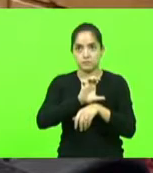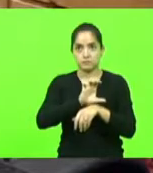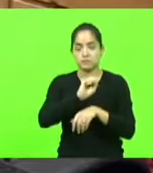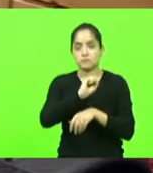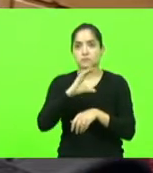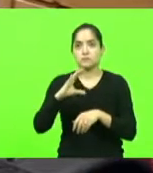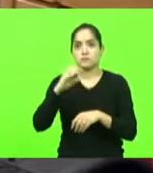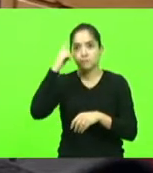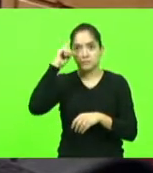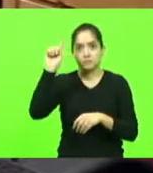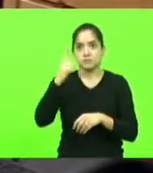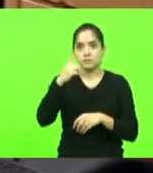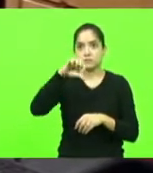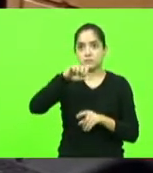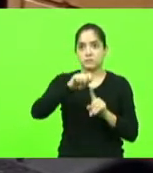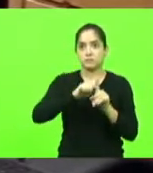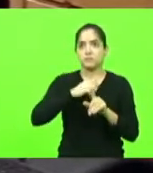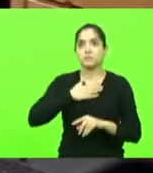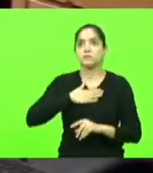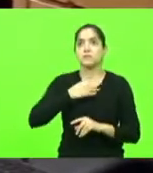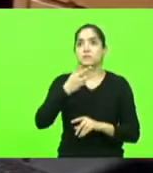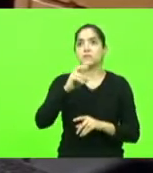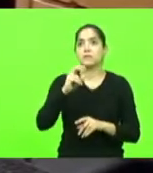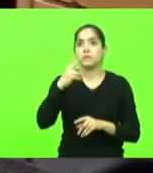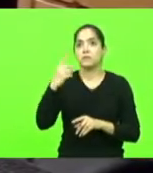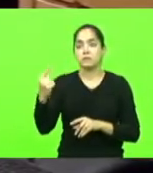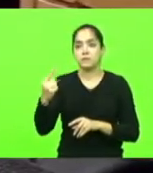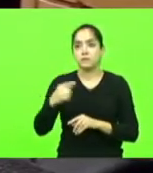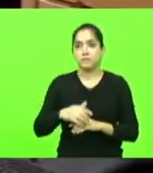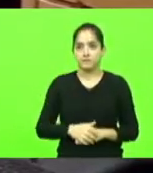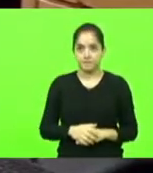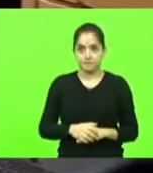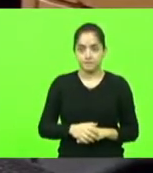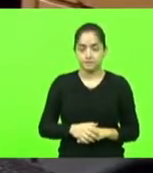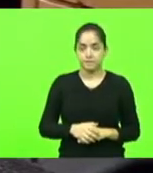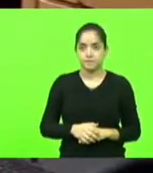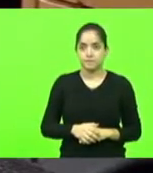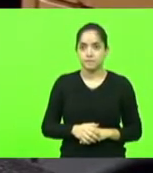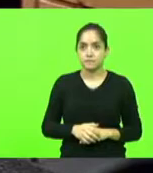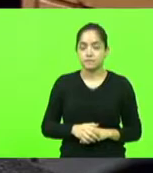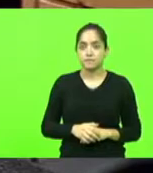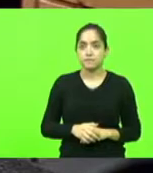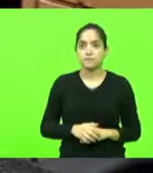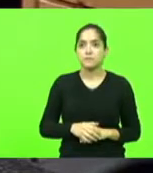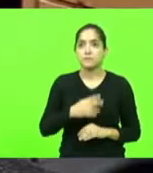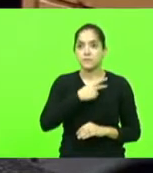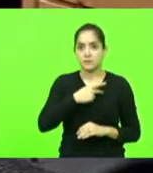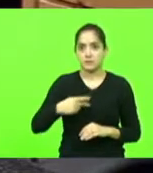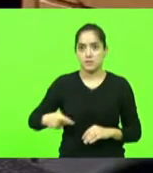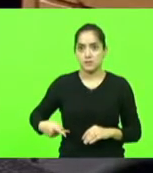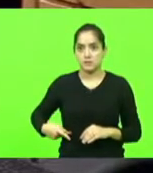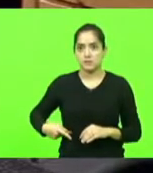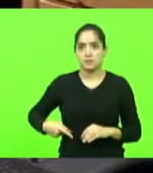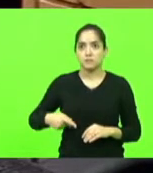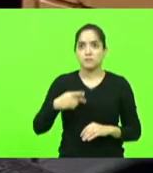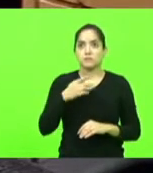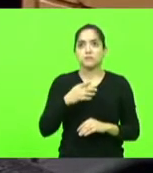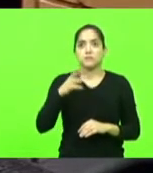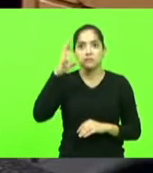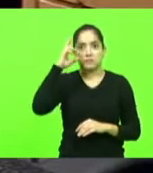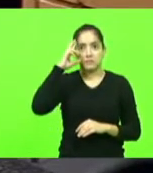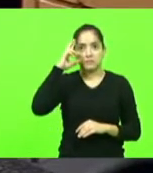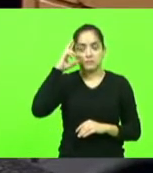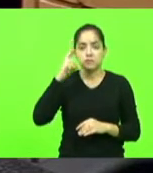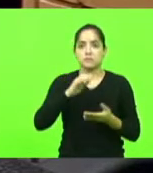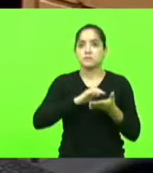realizada em 19 de agosto de 2021, sob a presidência do deputado Ricardo Alba e,